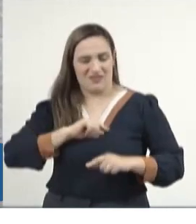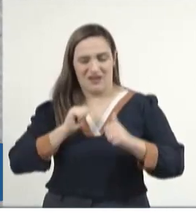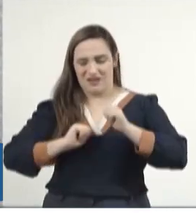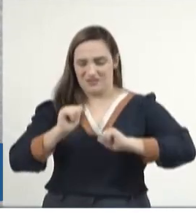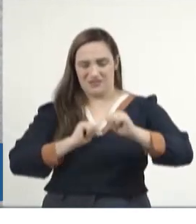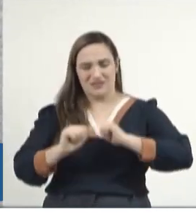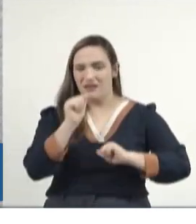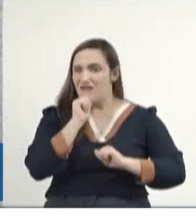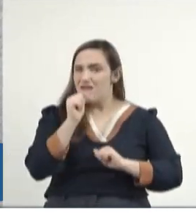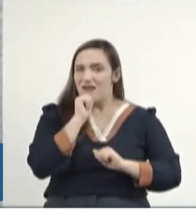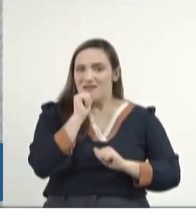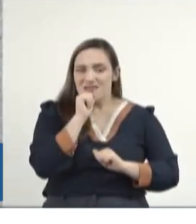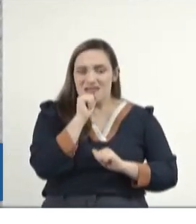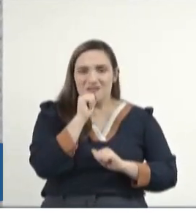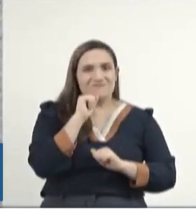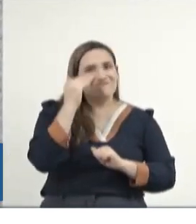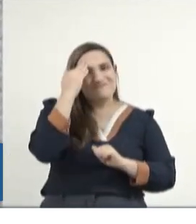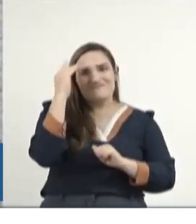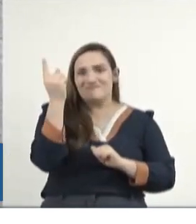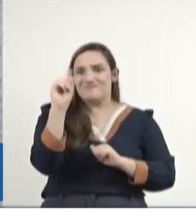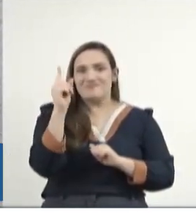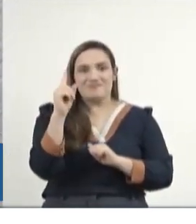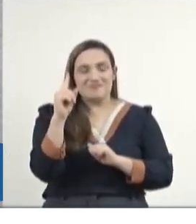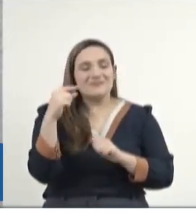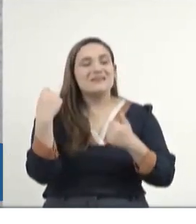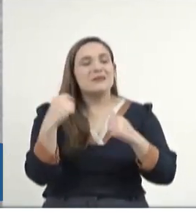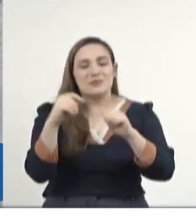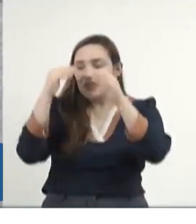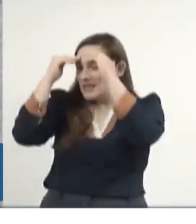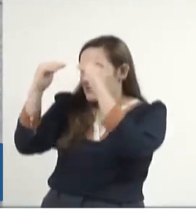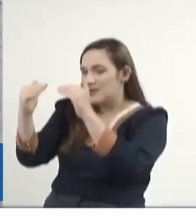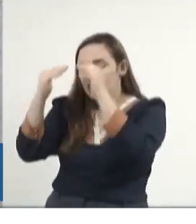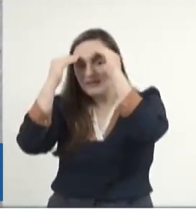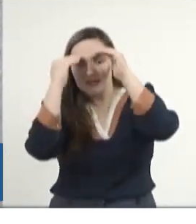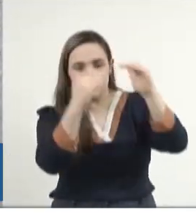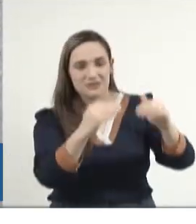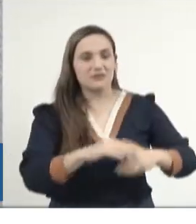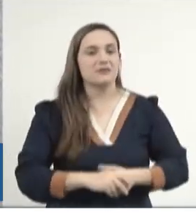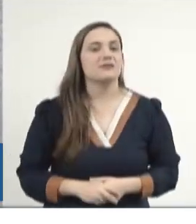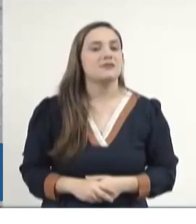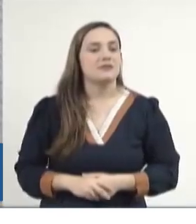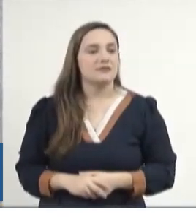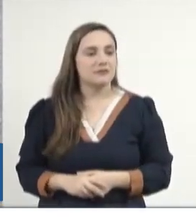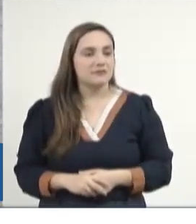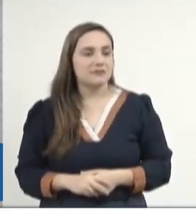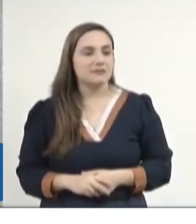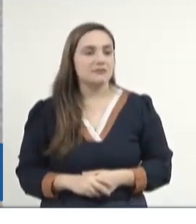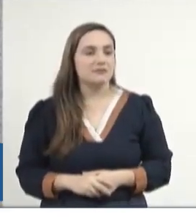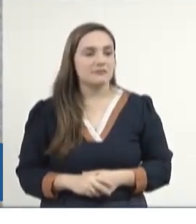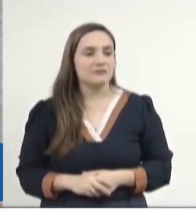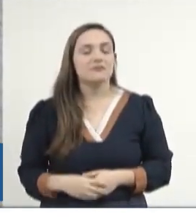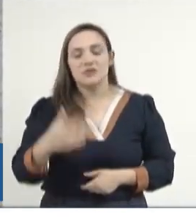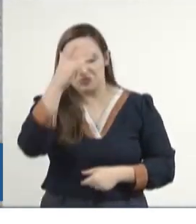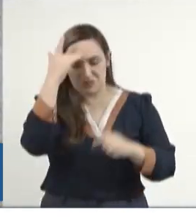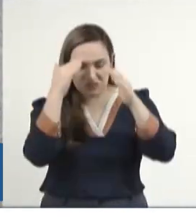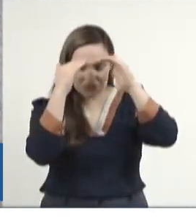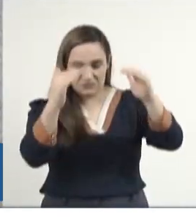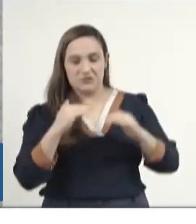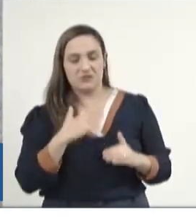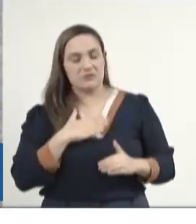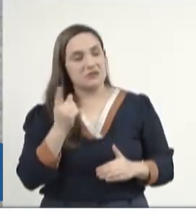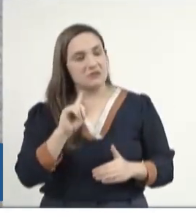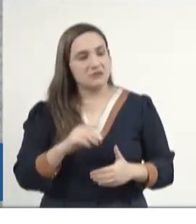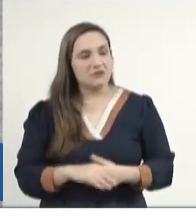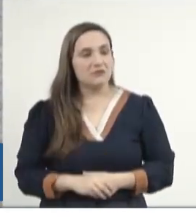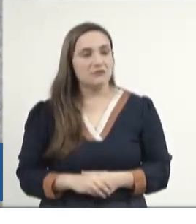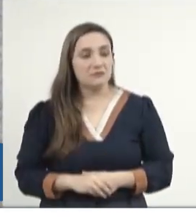e não chegamos ao momento de que nós temos que nos respeitar. E fui desrespeitado, fui levado